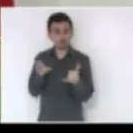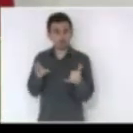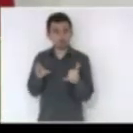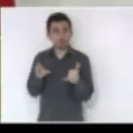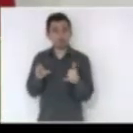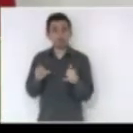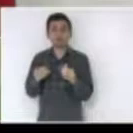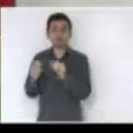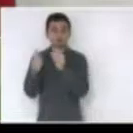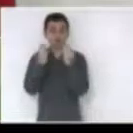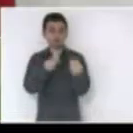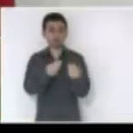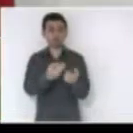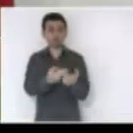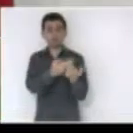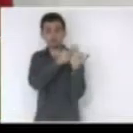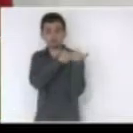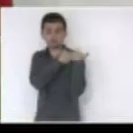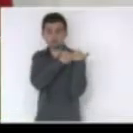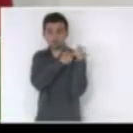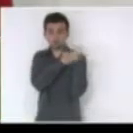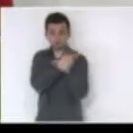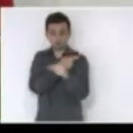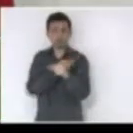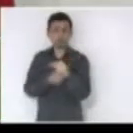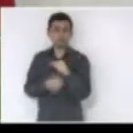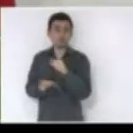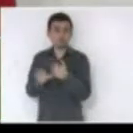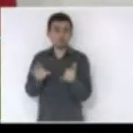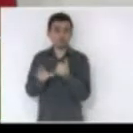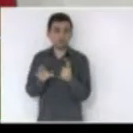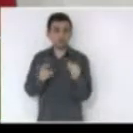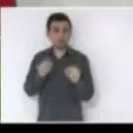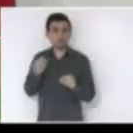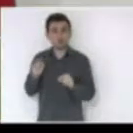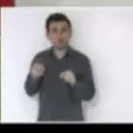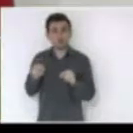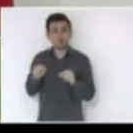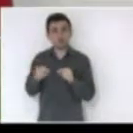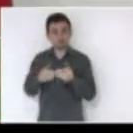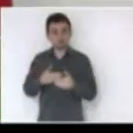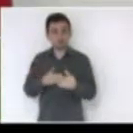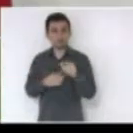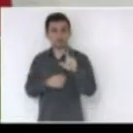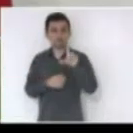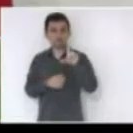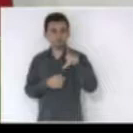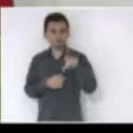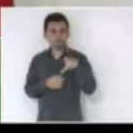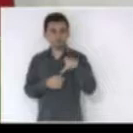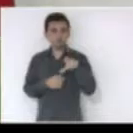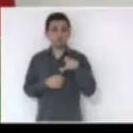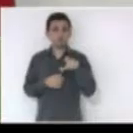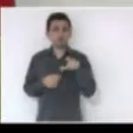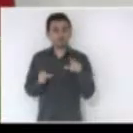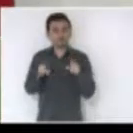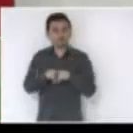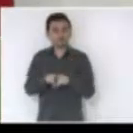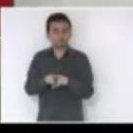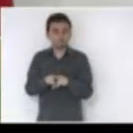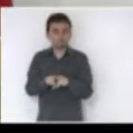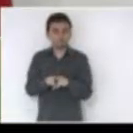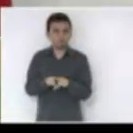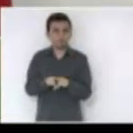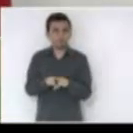incumbe da Selesc a responsabilidade solidária da realização dos convênios ou seja aquilo que está pactuado